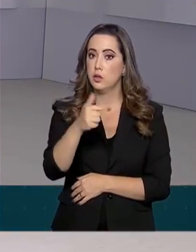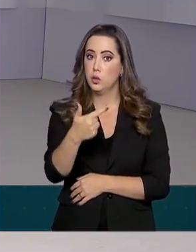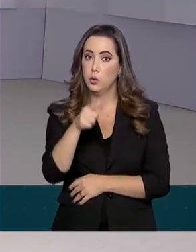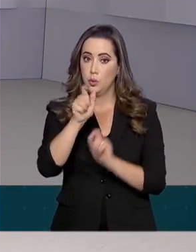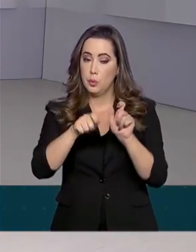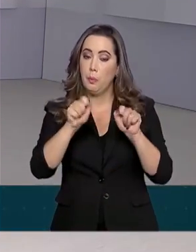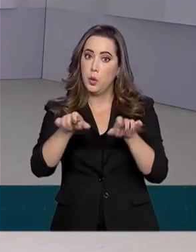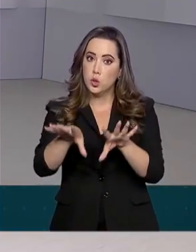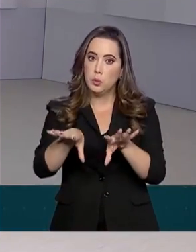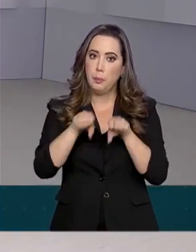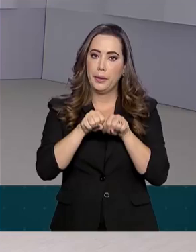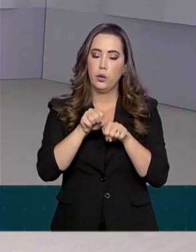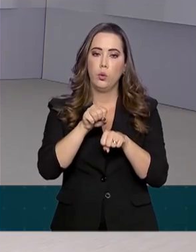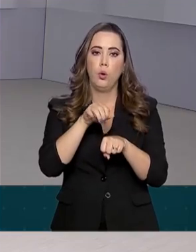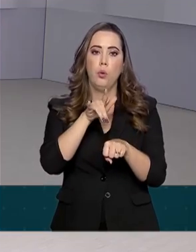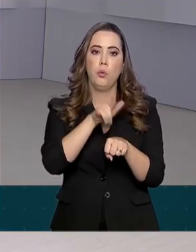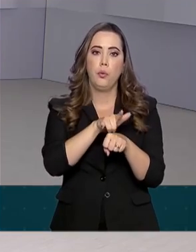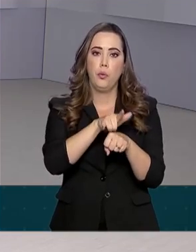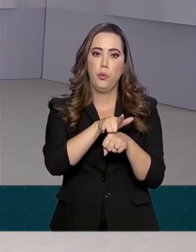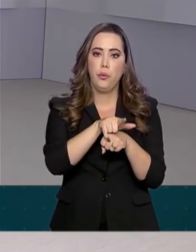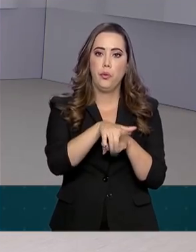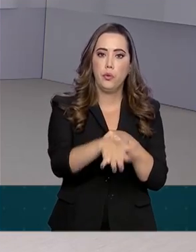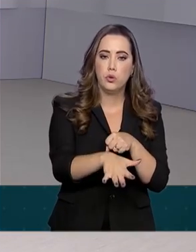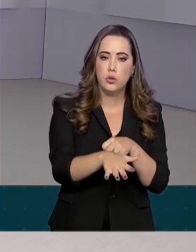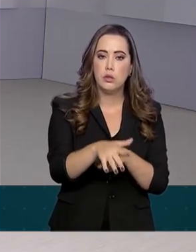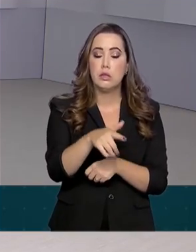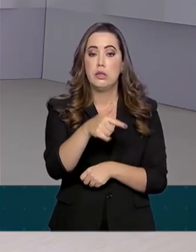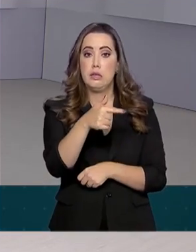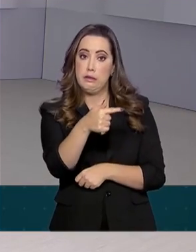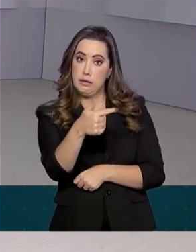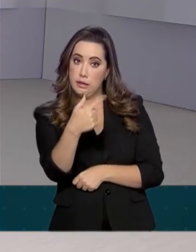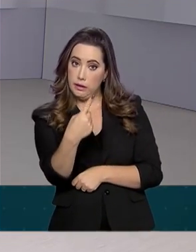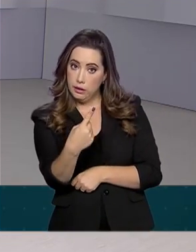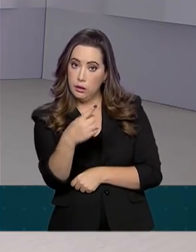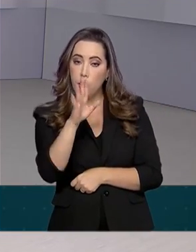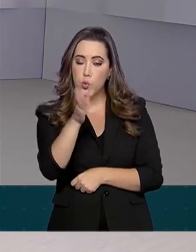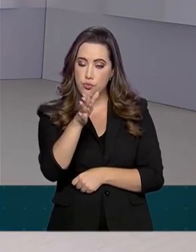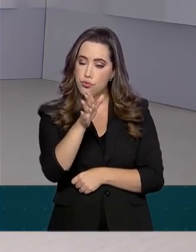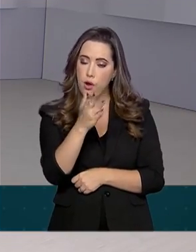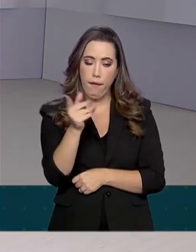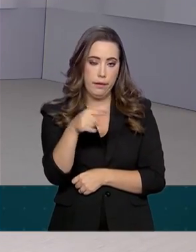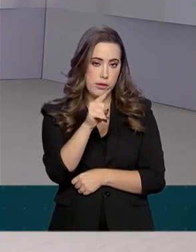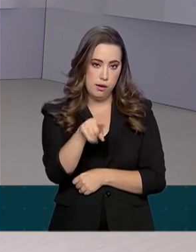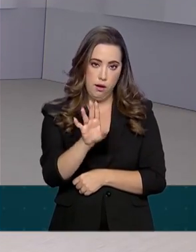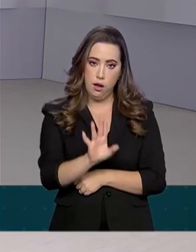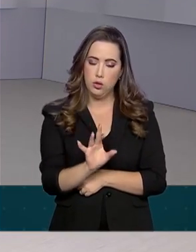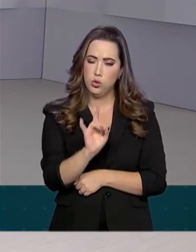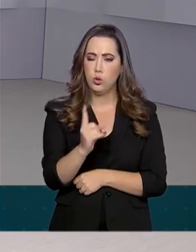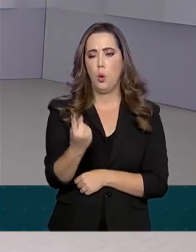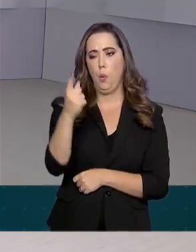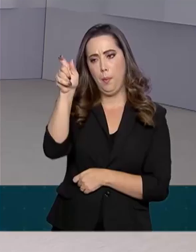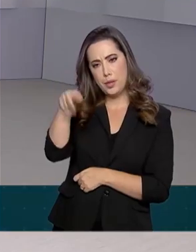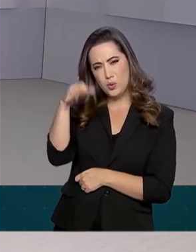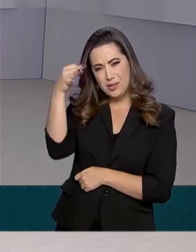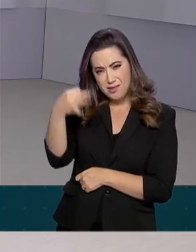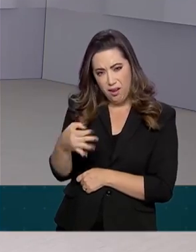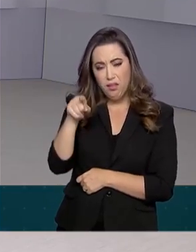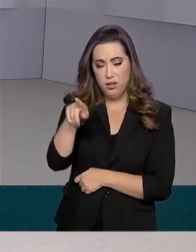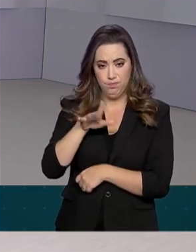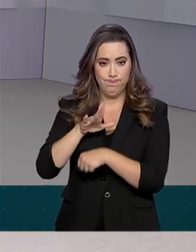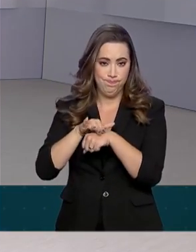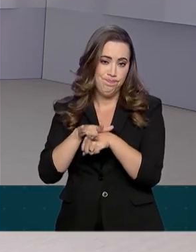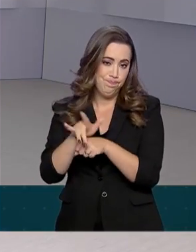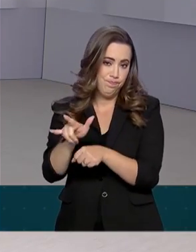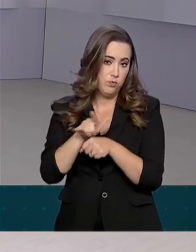coronavírus. 71 já foram descartados no país, que permanece apenas com o registro de um caso confirmado da doença